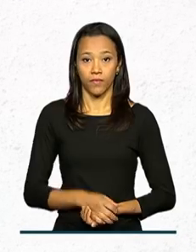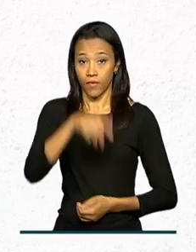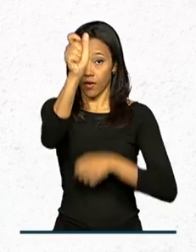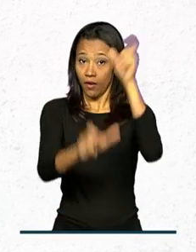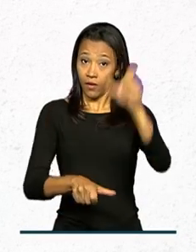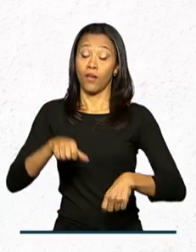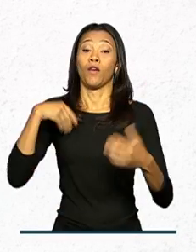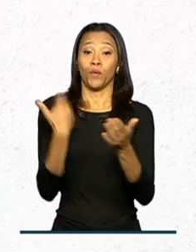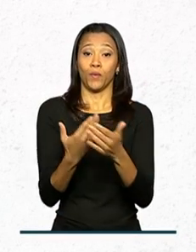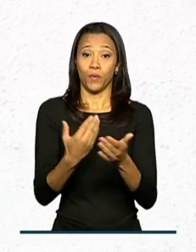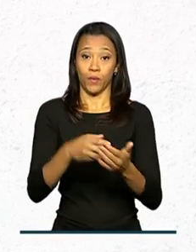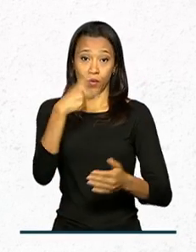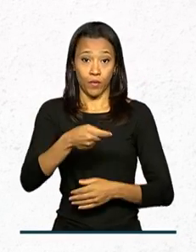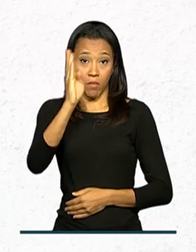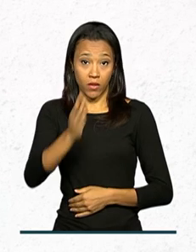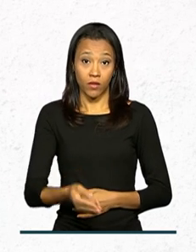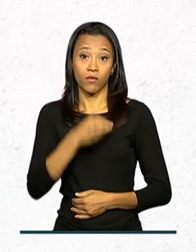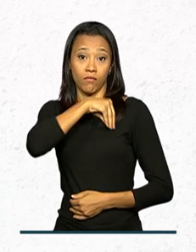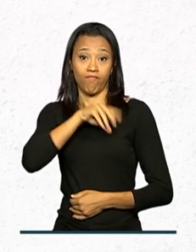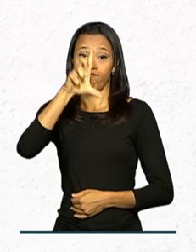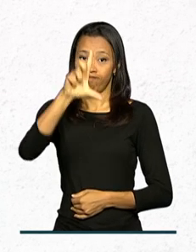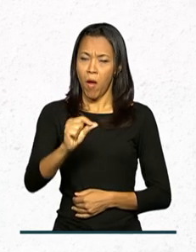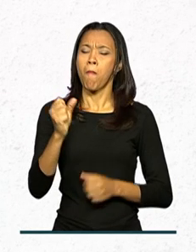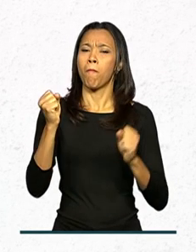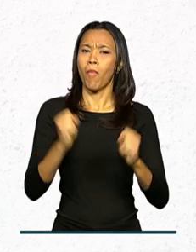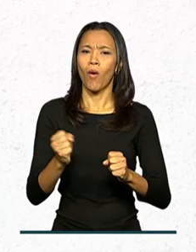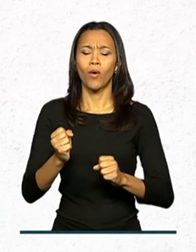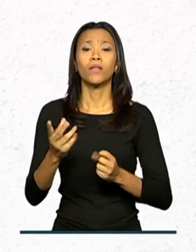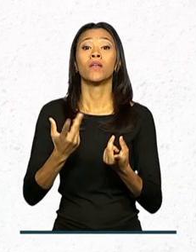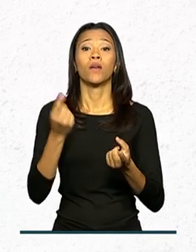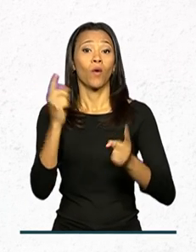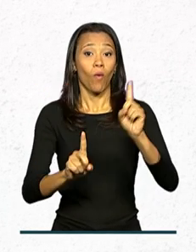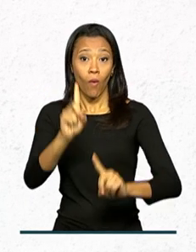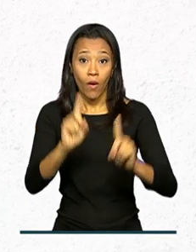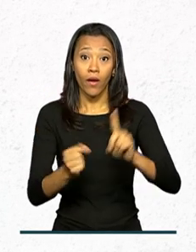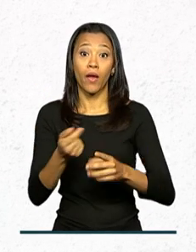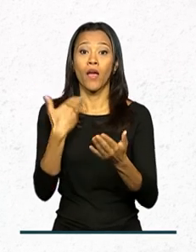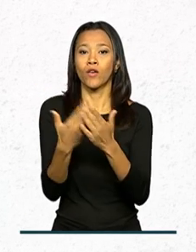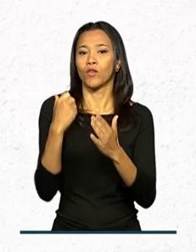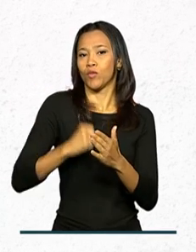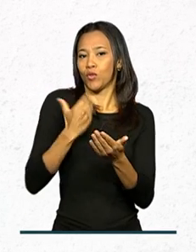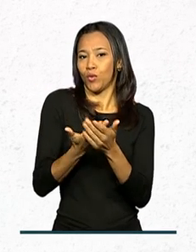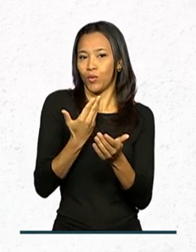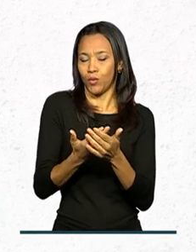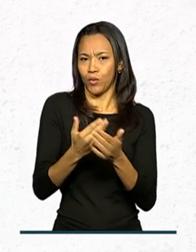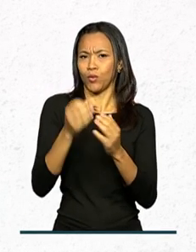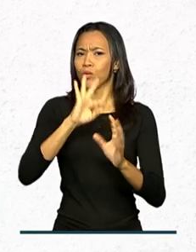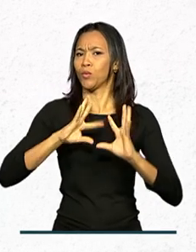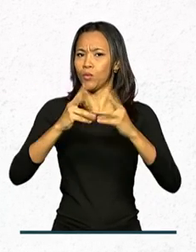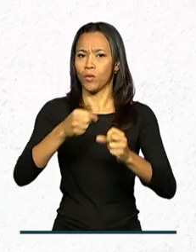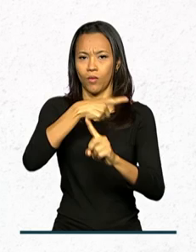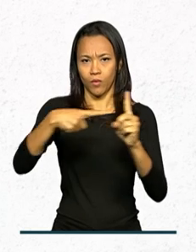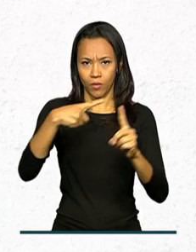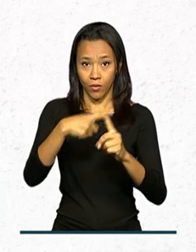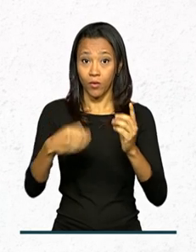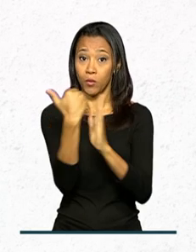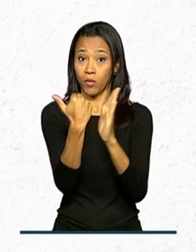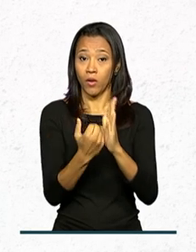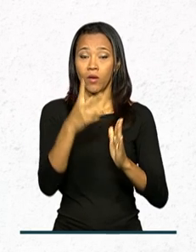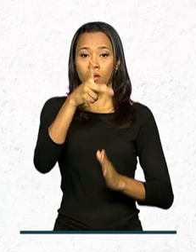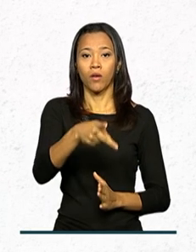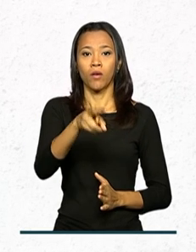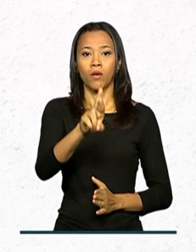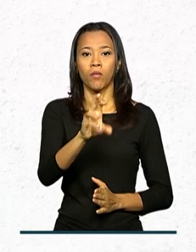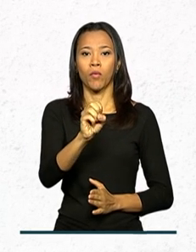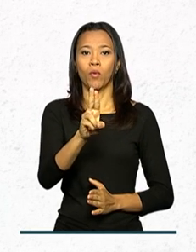Estudantes brasileiros de baixa renda podem concorrer a bolsas de estudo integrais e parciais do programa Universidade para Todos,